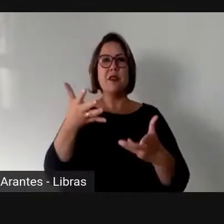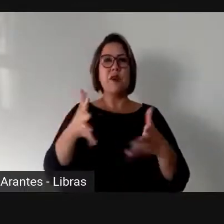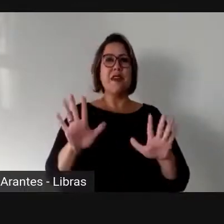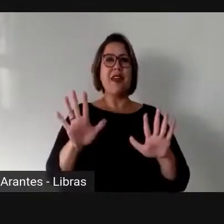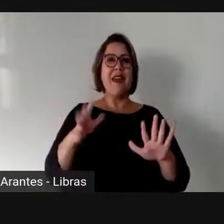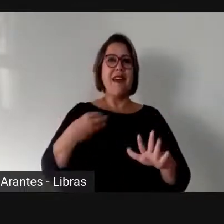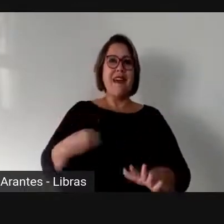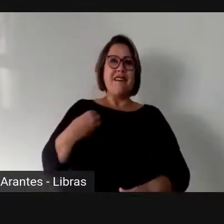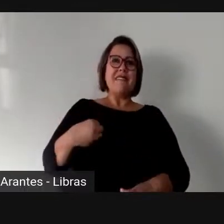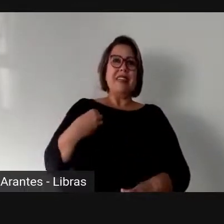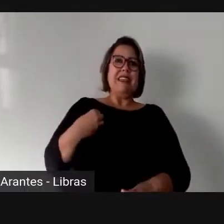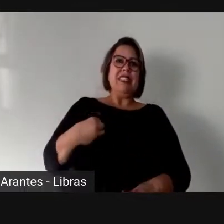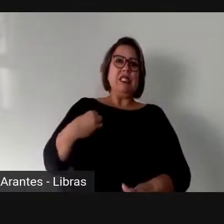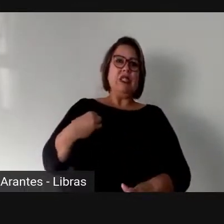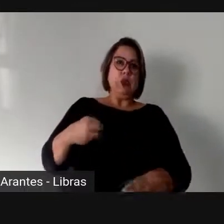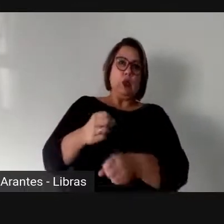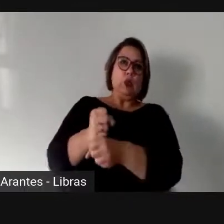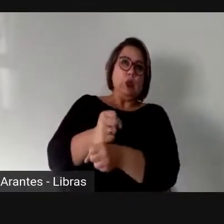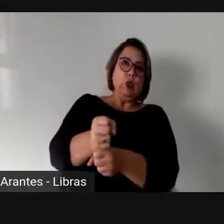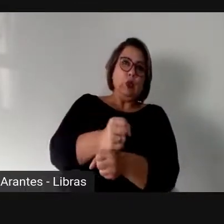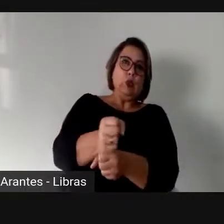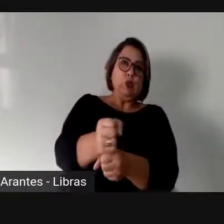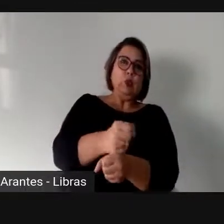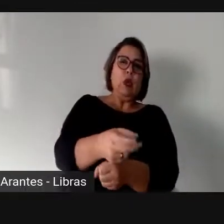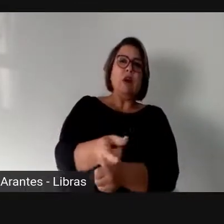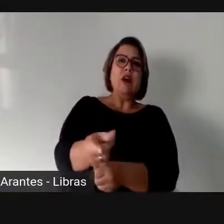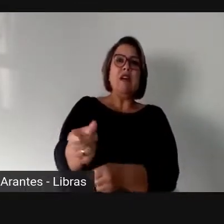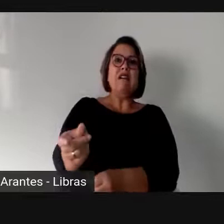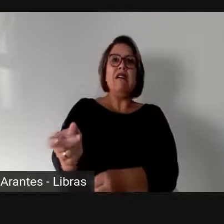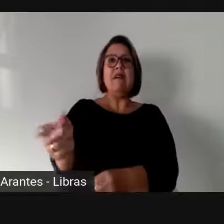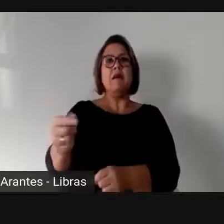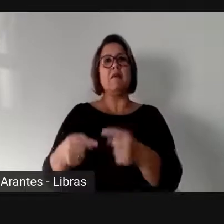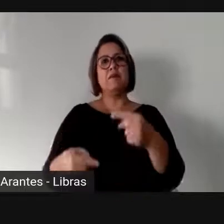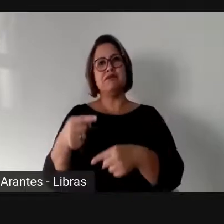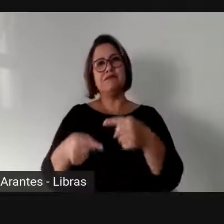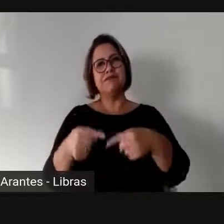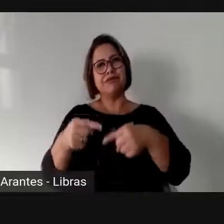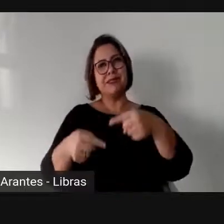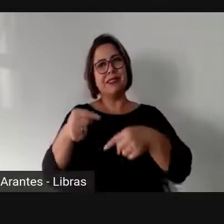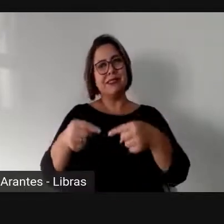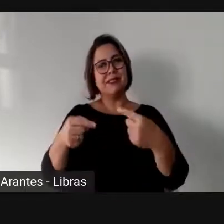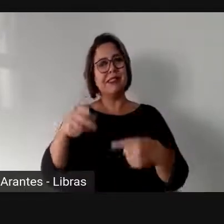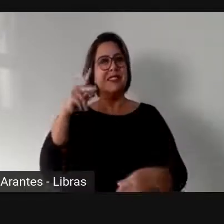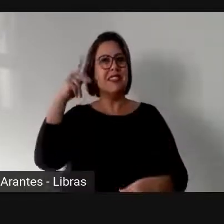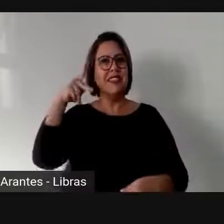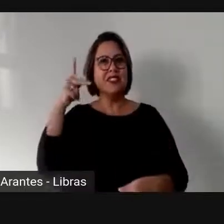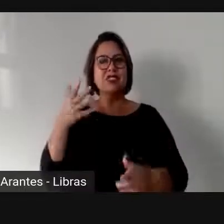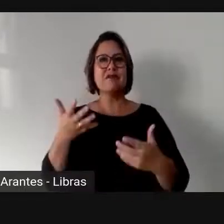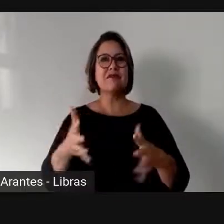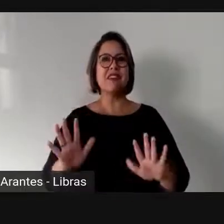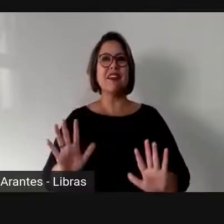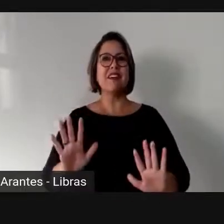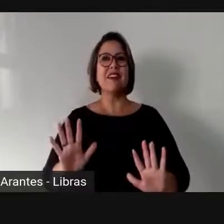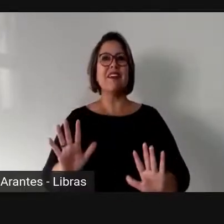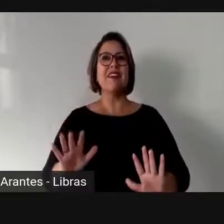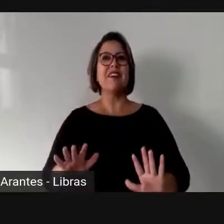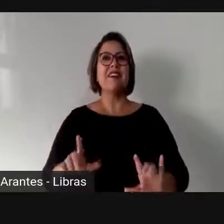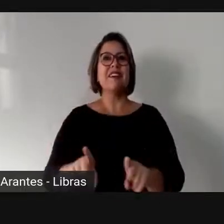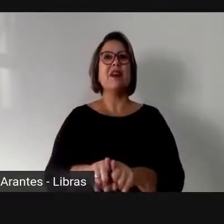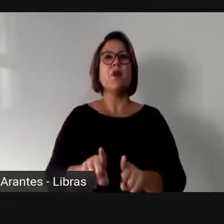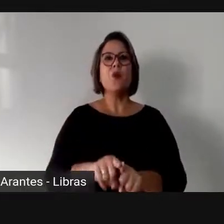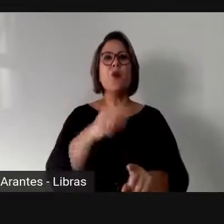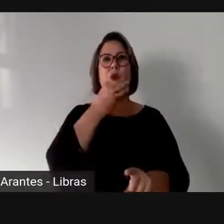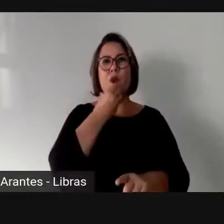entrar nesse campo. E a própria vida política estabelecida nos